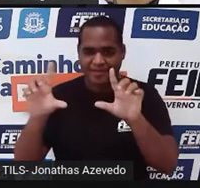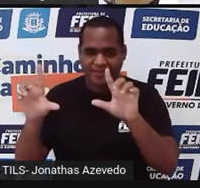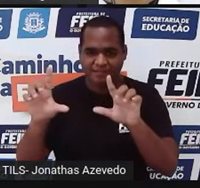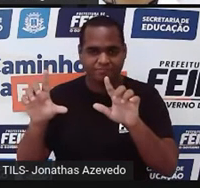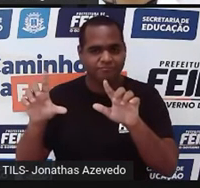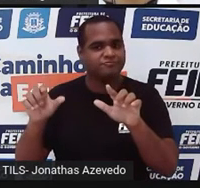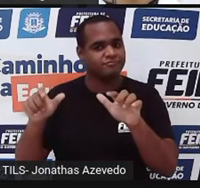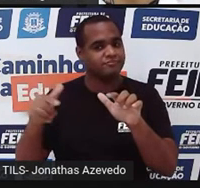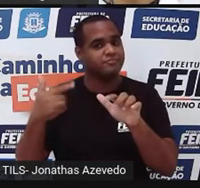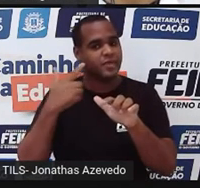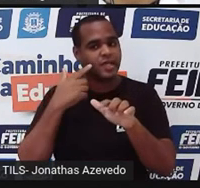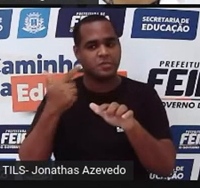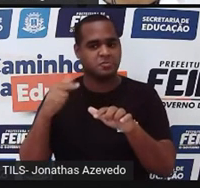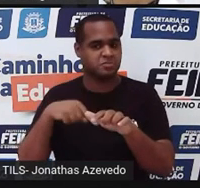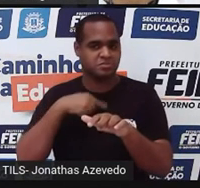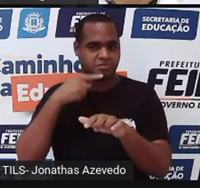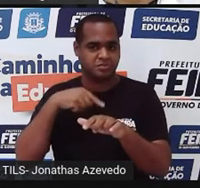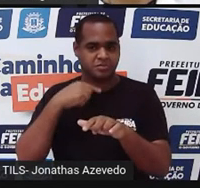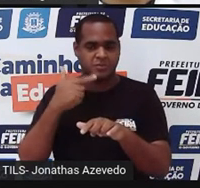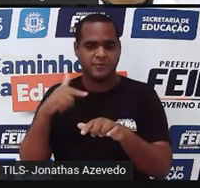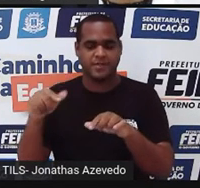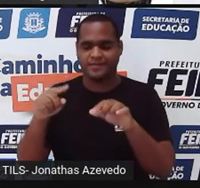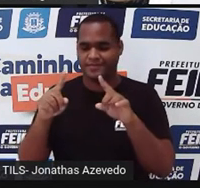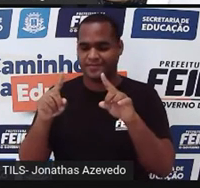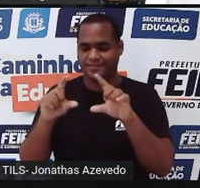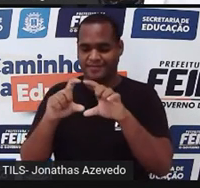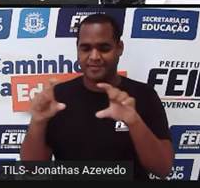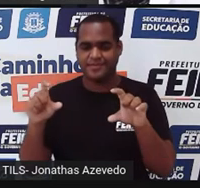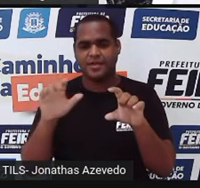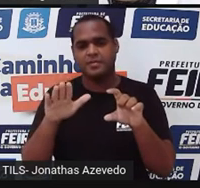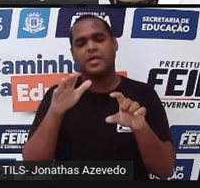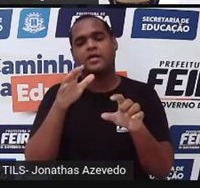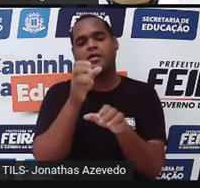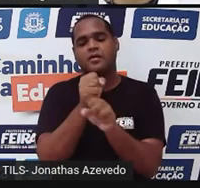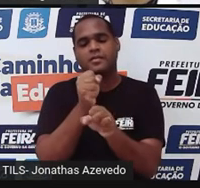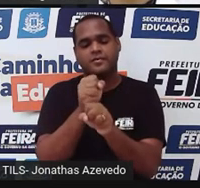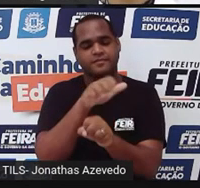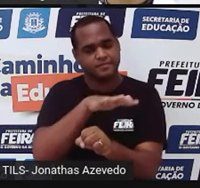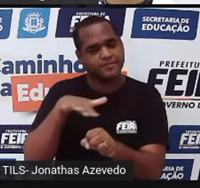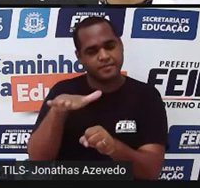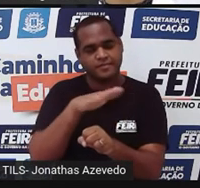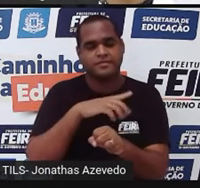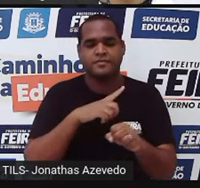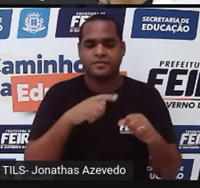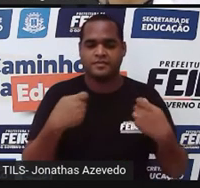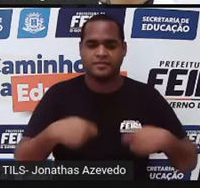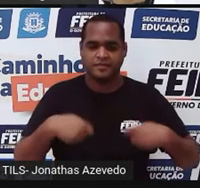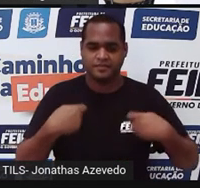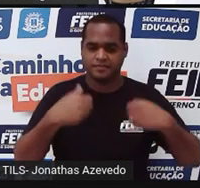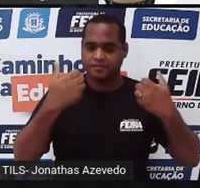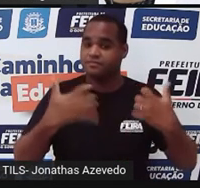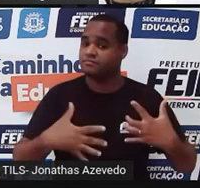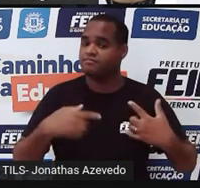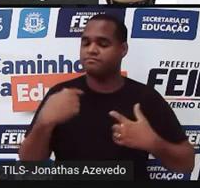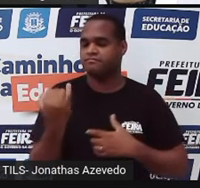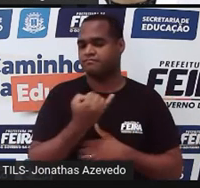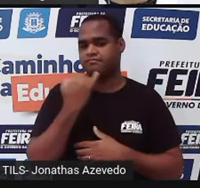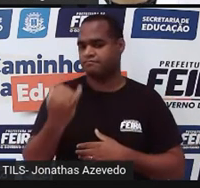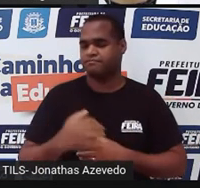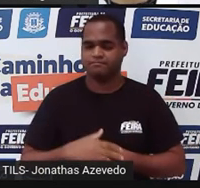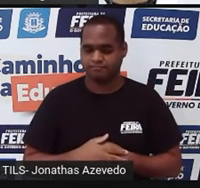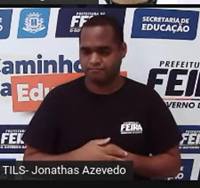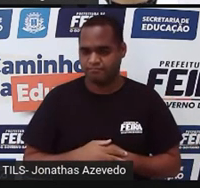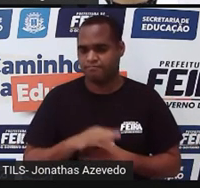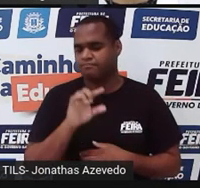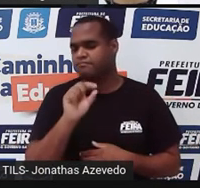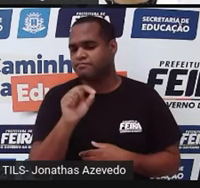retângulos. Mas a gente precisa calcular a área da sala, né, e da cozinha. Só